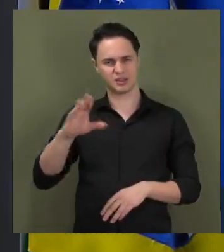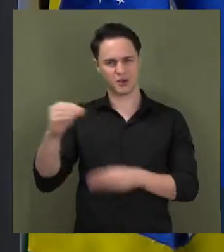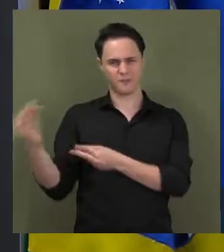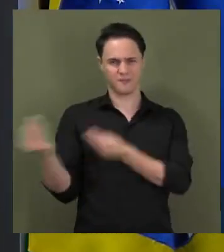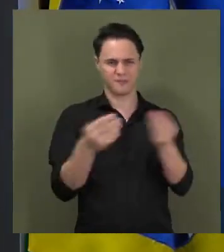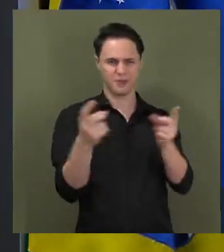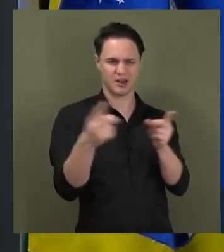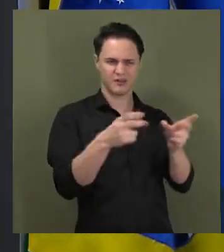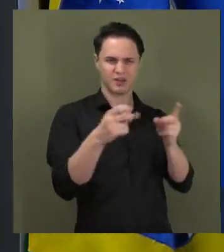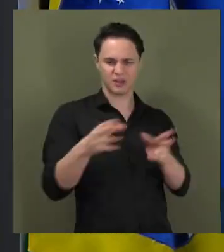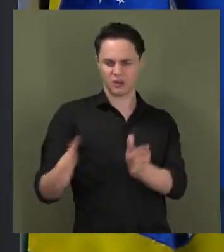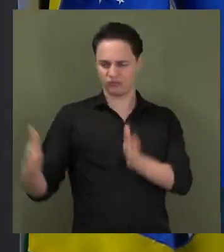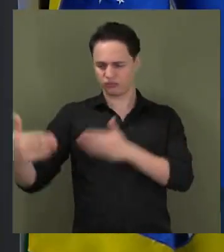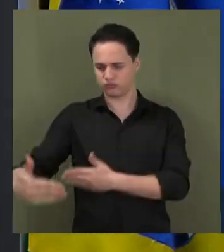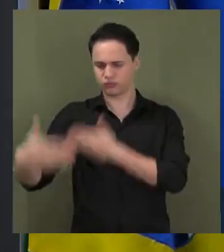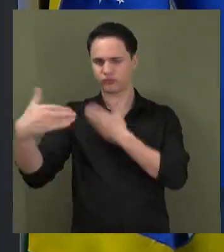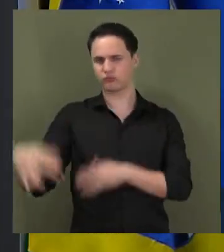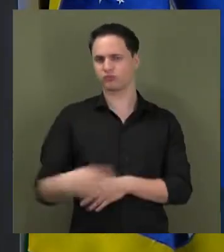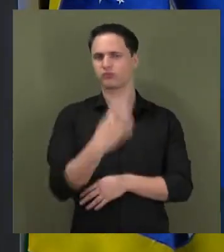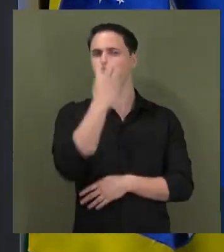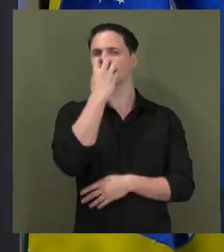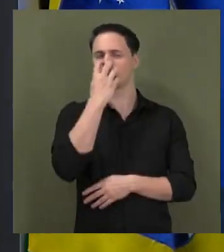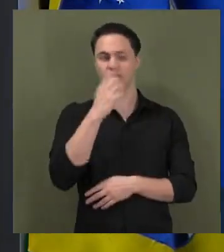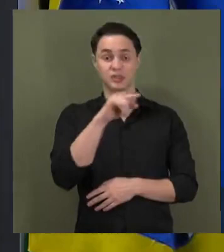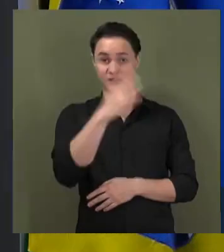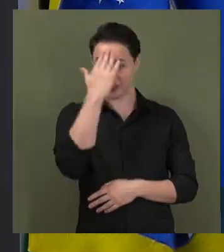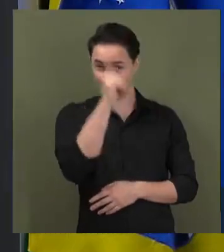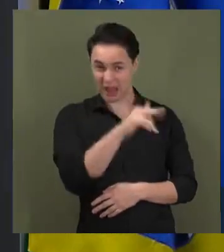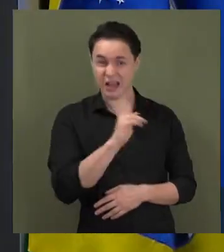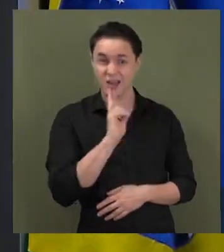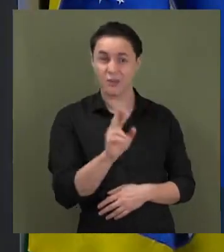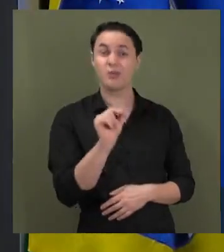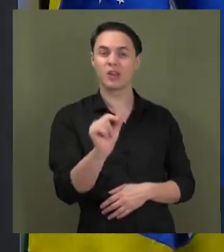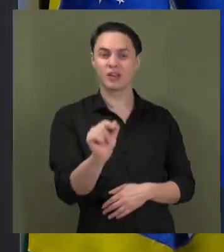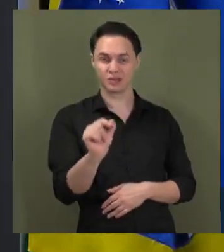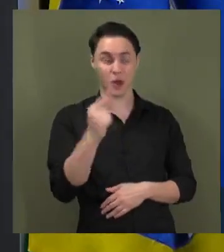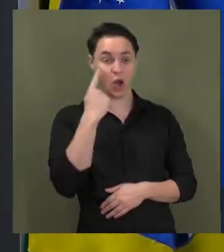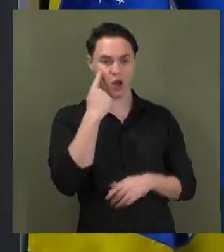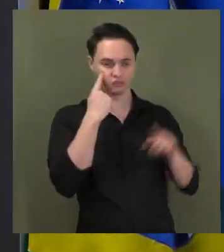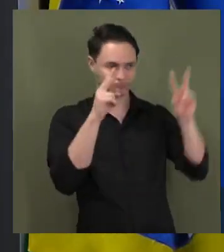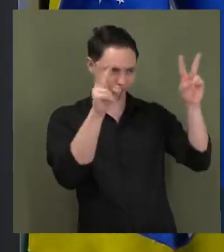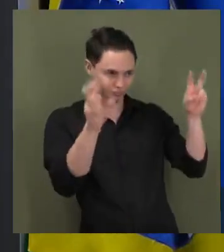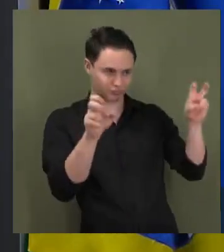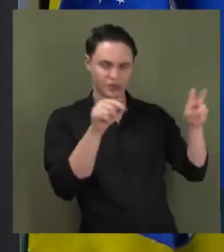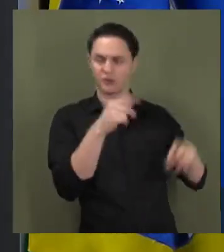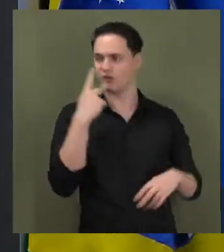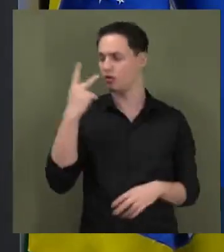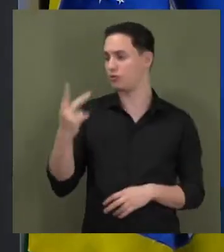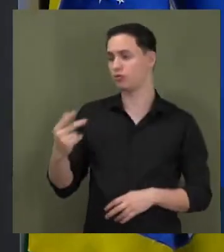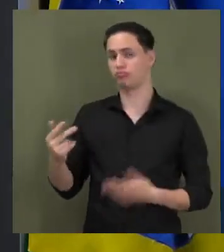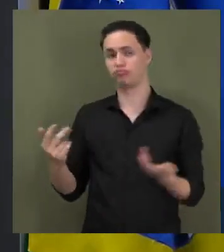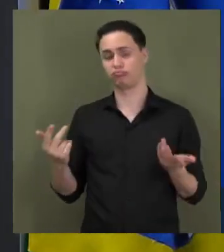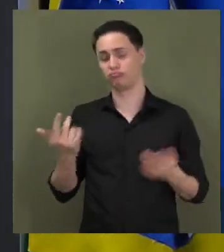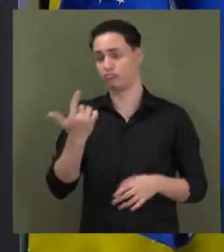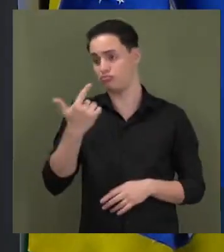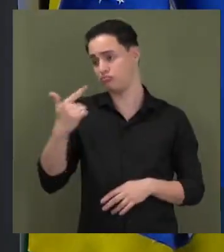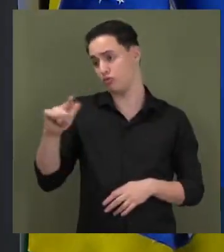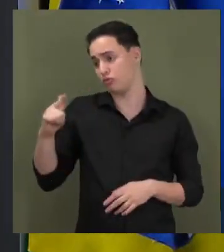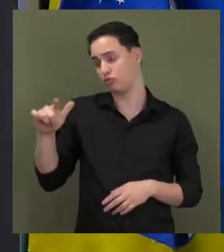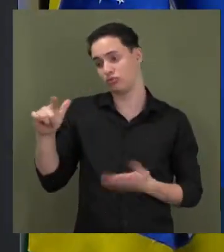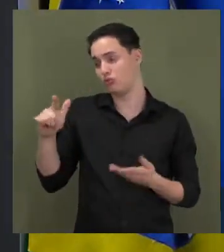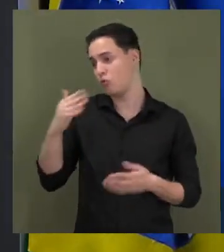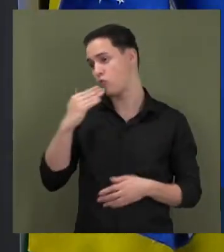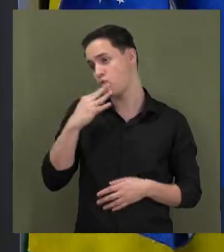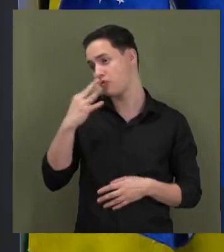hospitalares. Sabe o que que ele disse? Ele disse que, abro aspas, não tinha o domínio do idioma